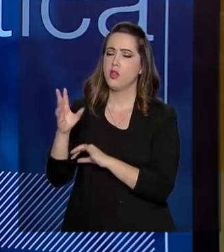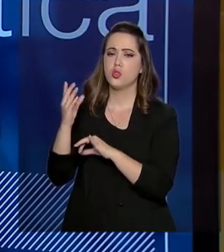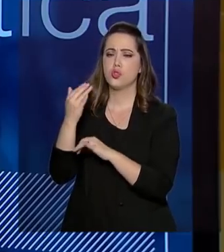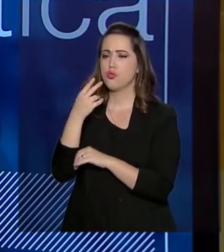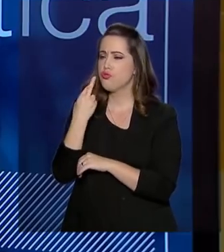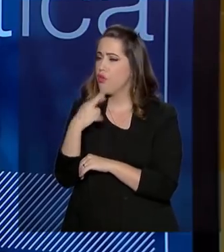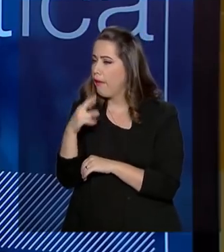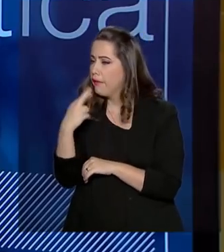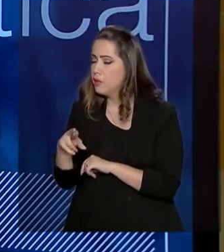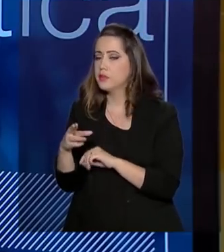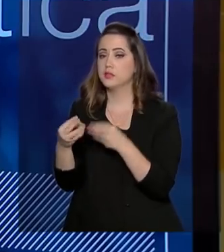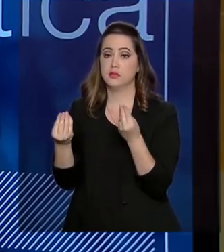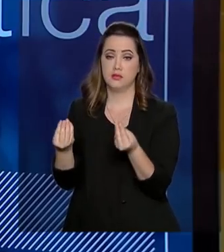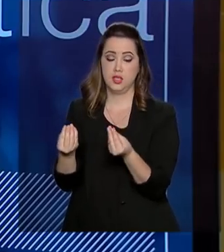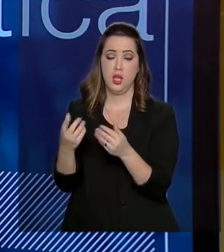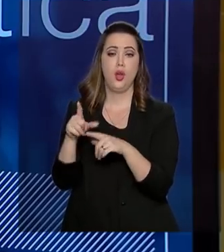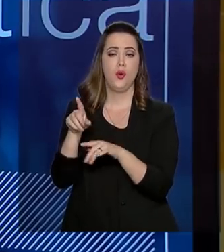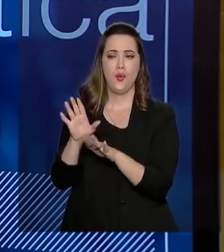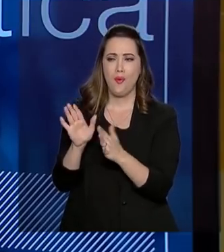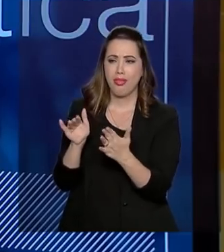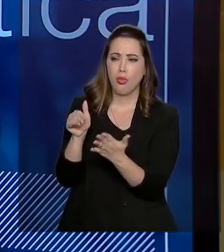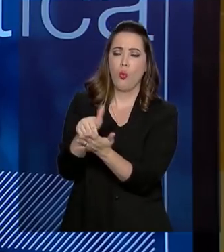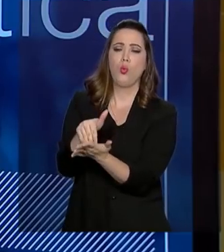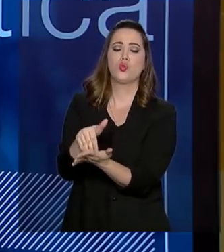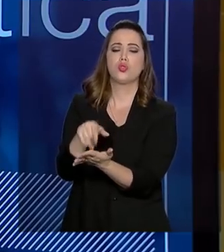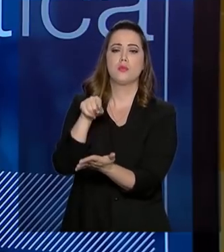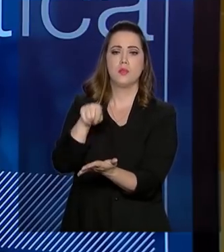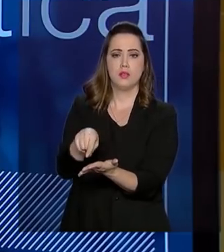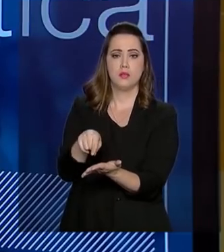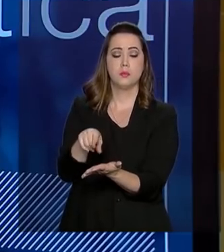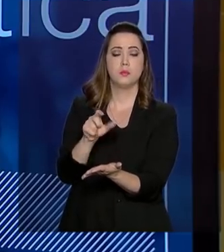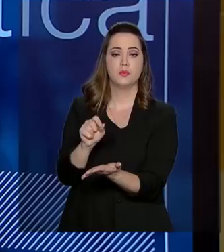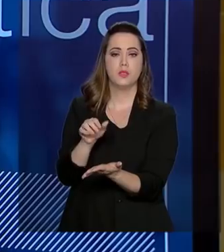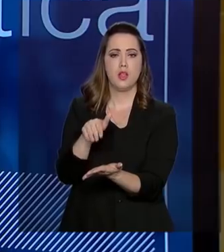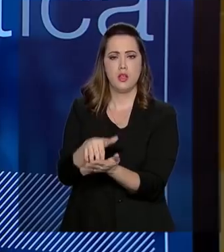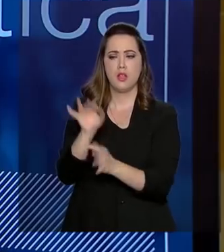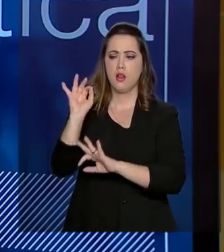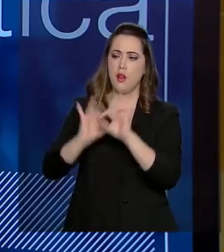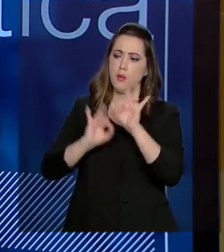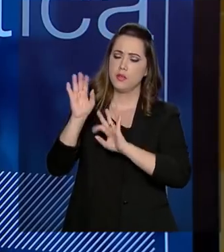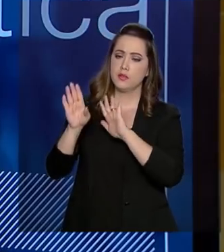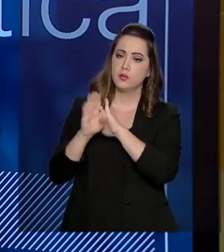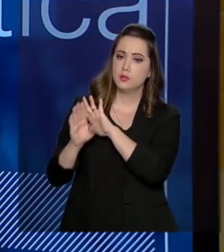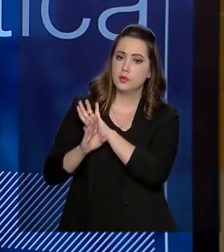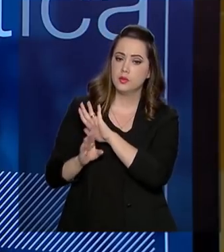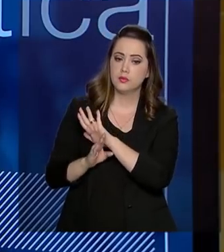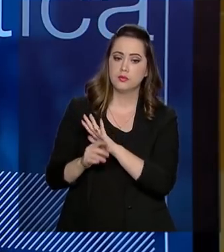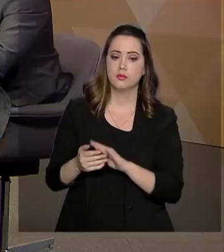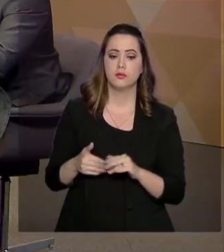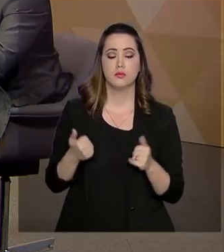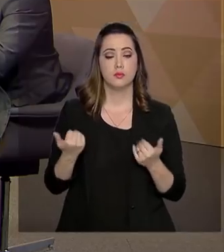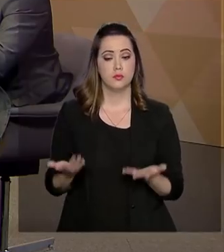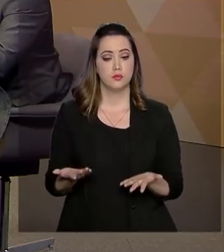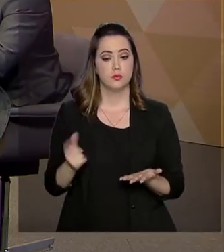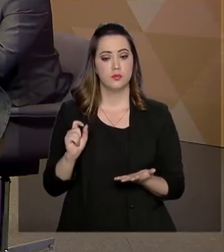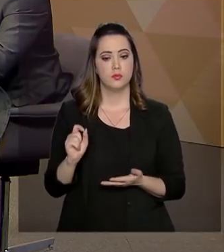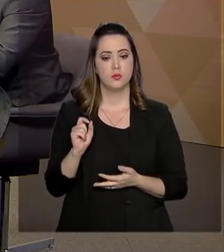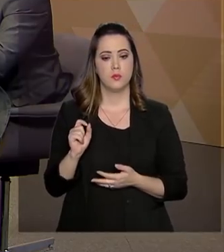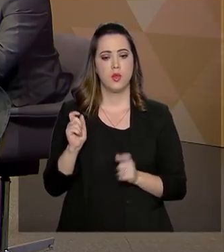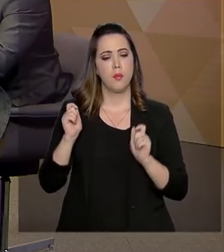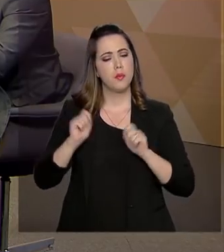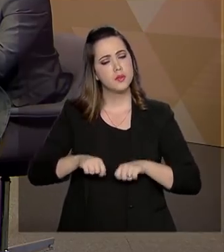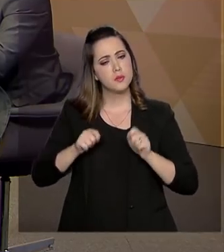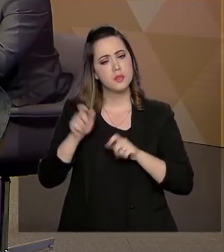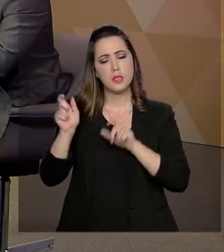tudo vai por passos e o último passo é a elaboração do plano. Então, isso